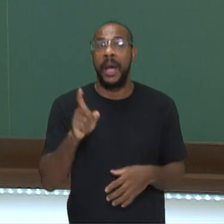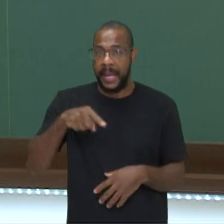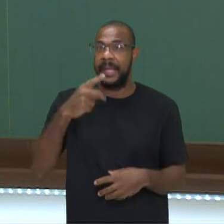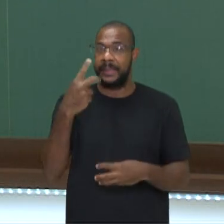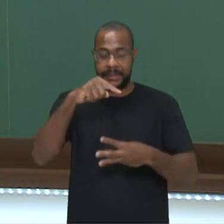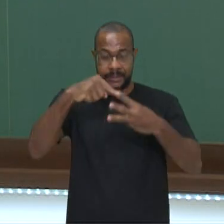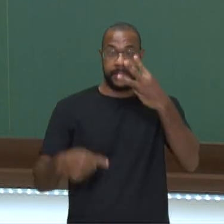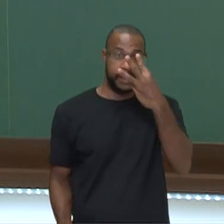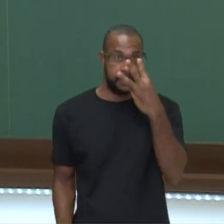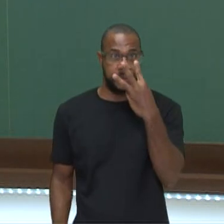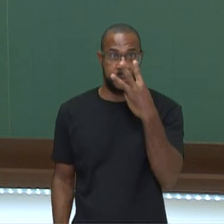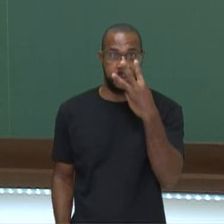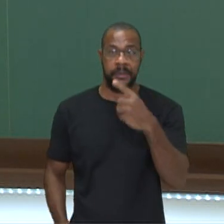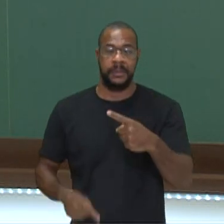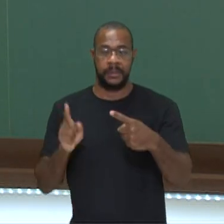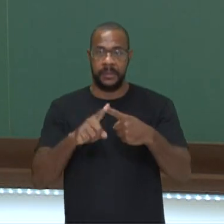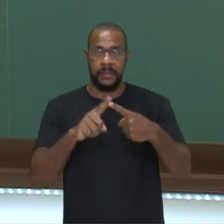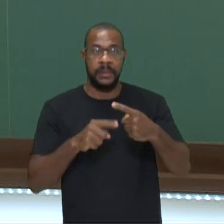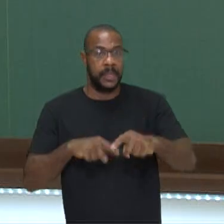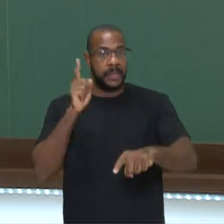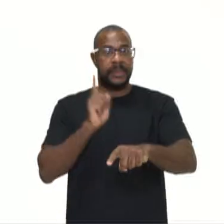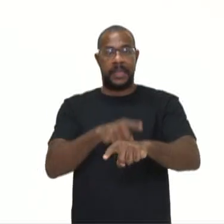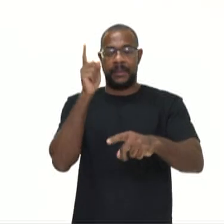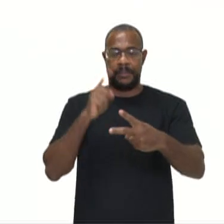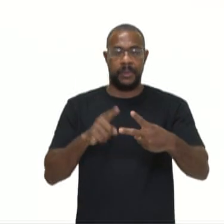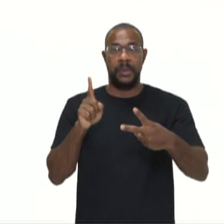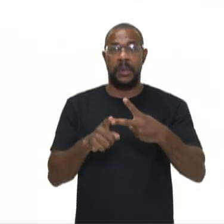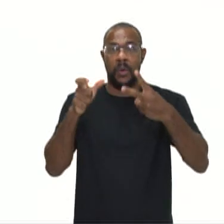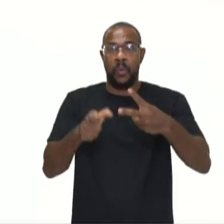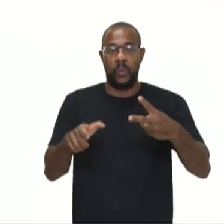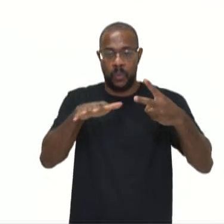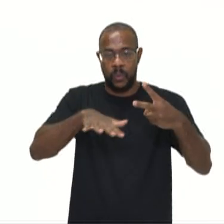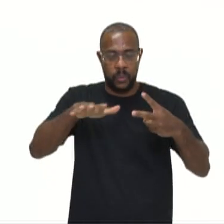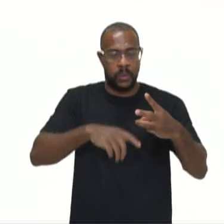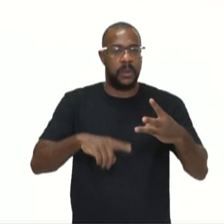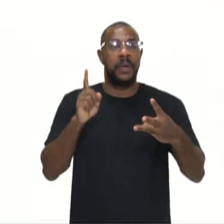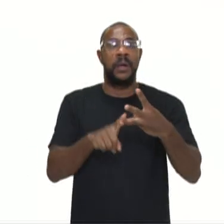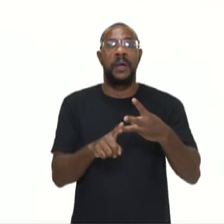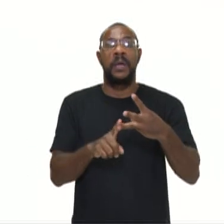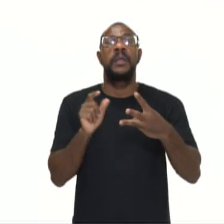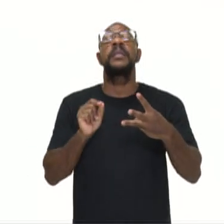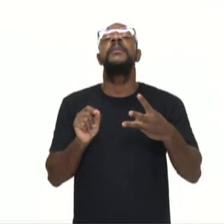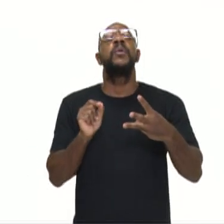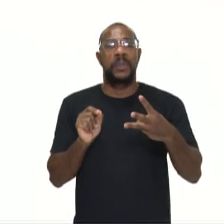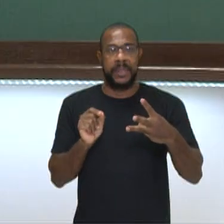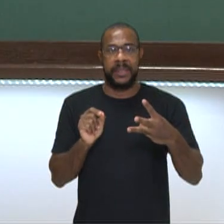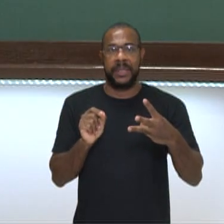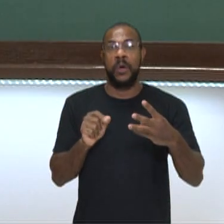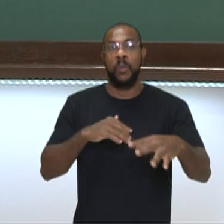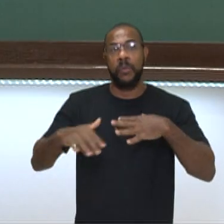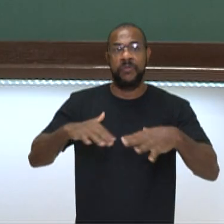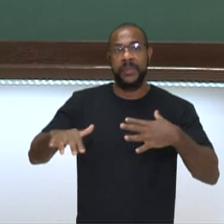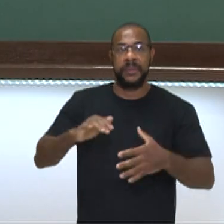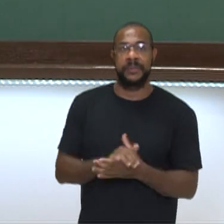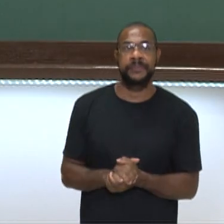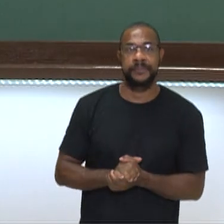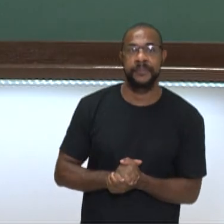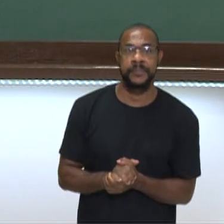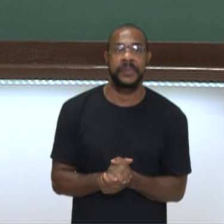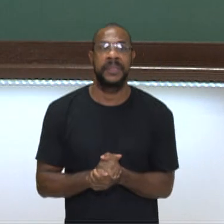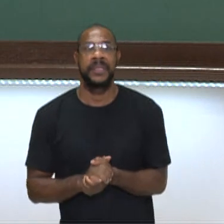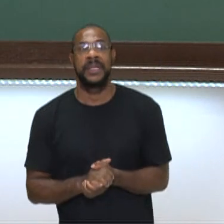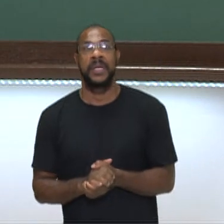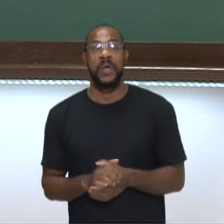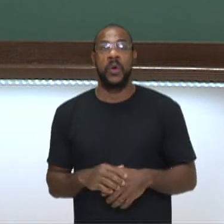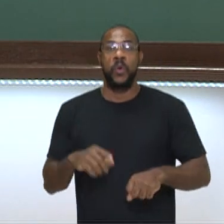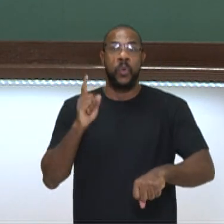só, o tempo, o espaço e o próprio movimento. O tempo é a